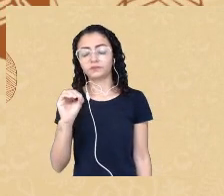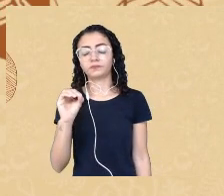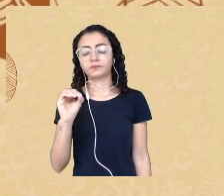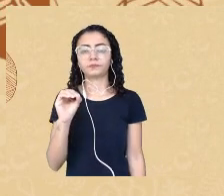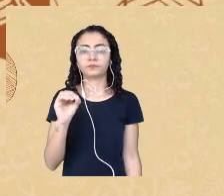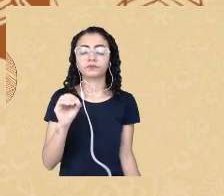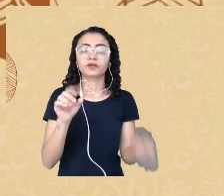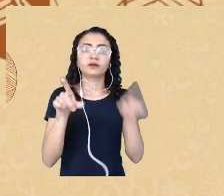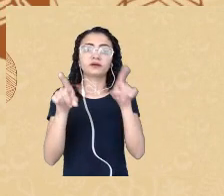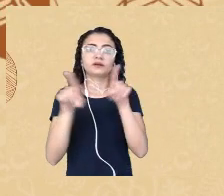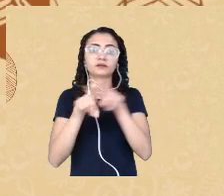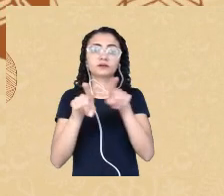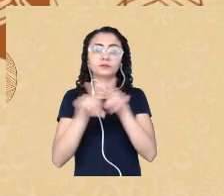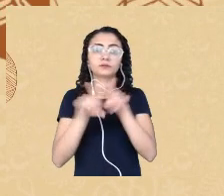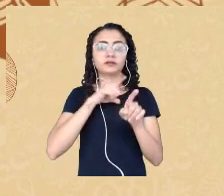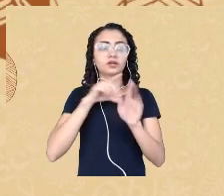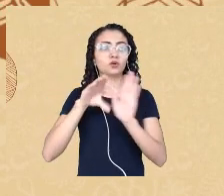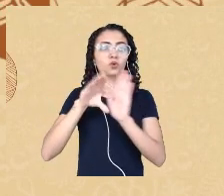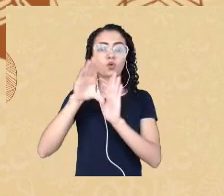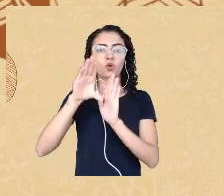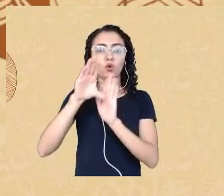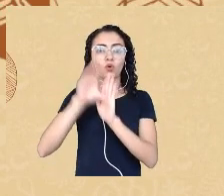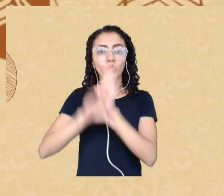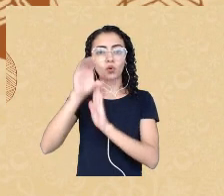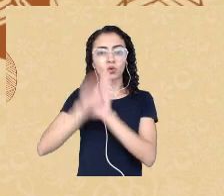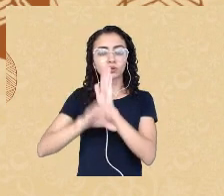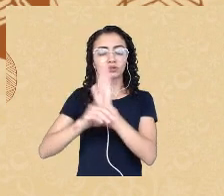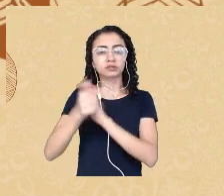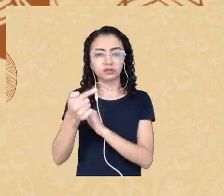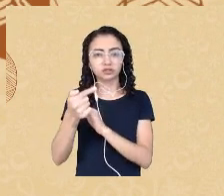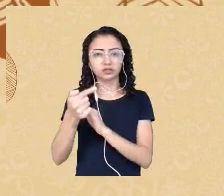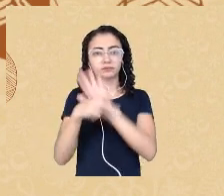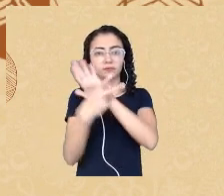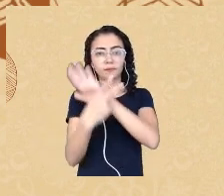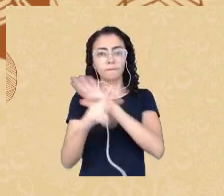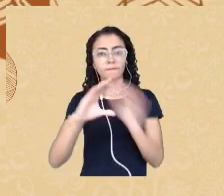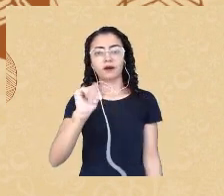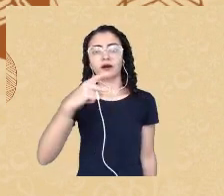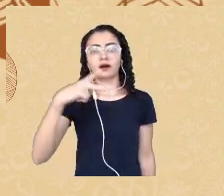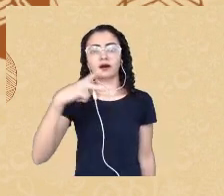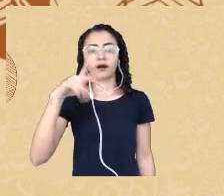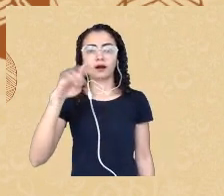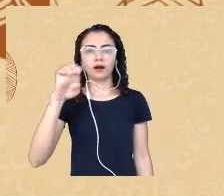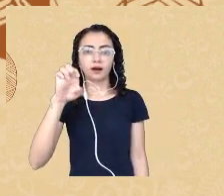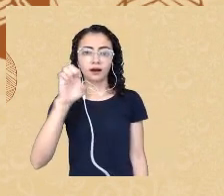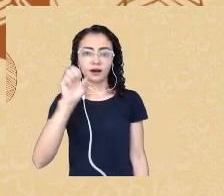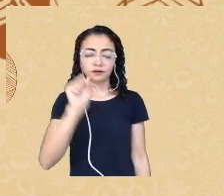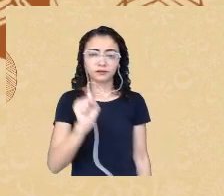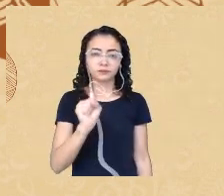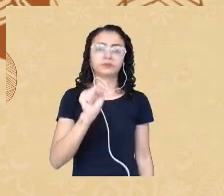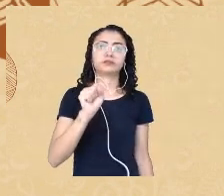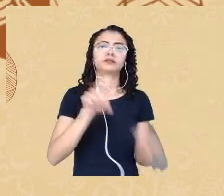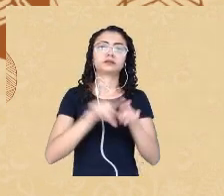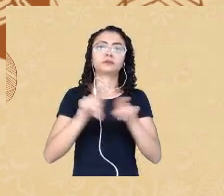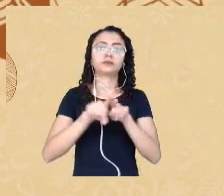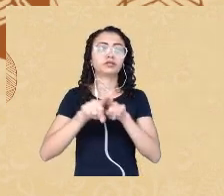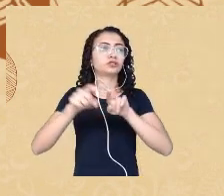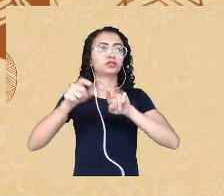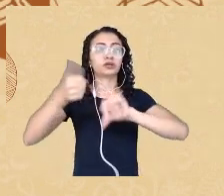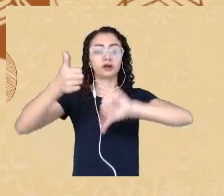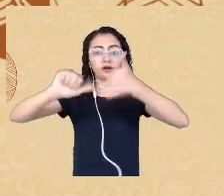conceito 7 da CAPES, um dos, um dos programas em psicologia com a maior nota, inclusive, do país e tal.